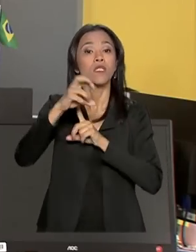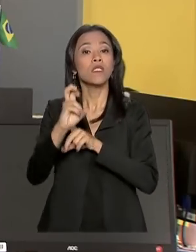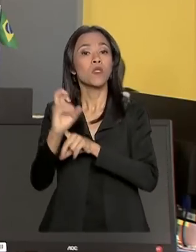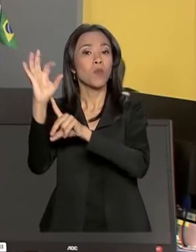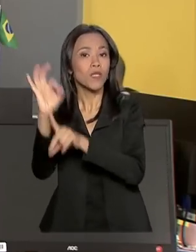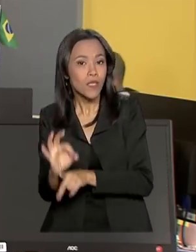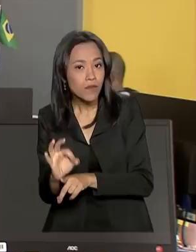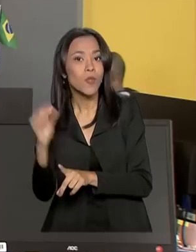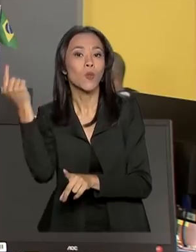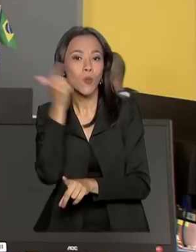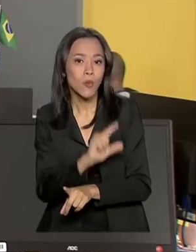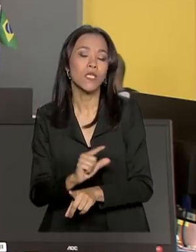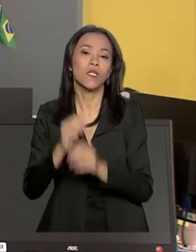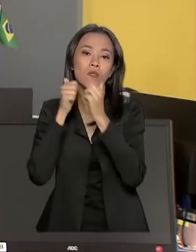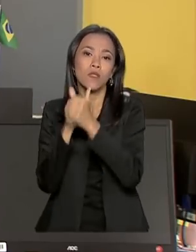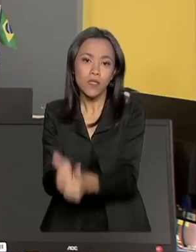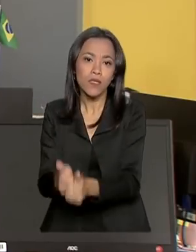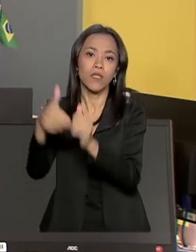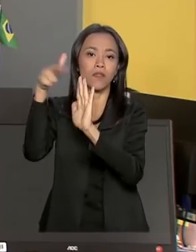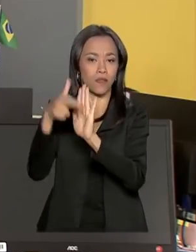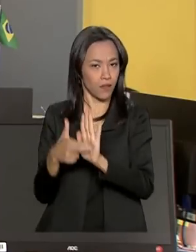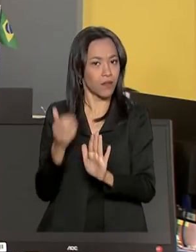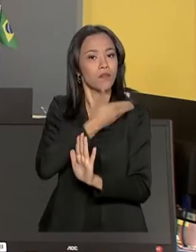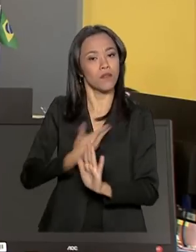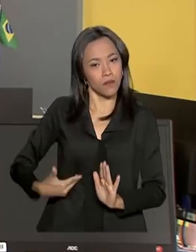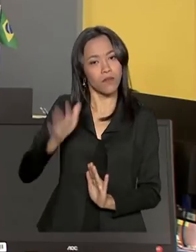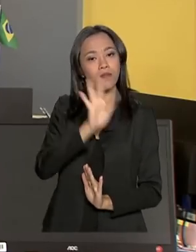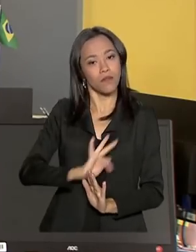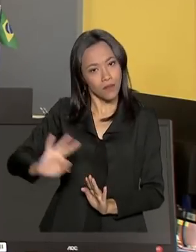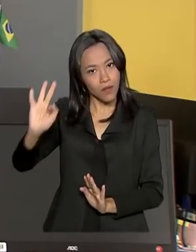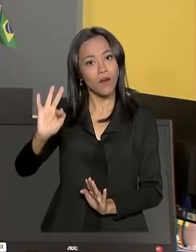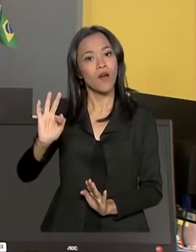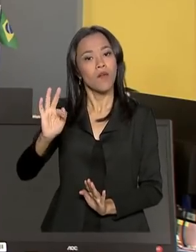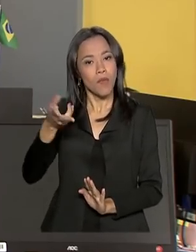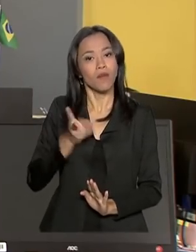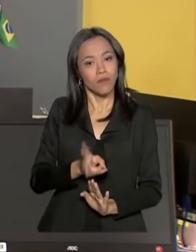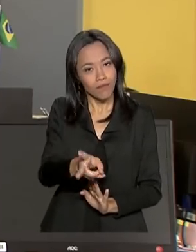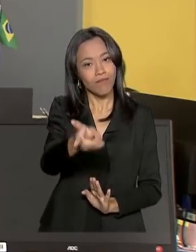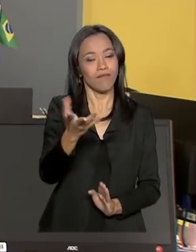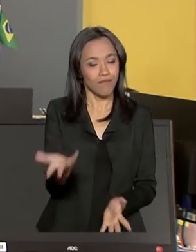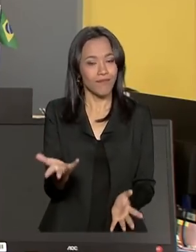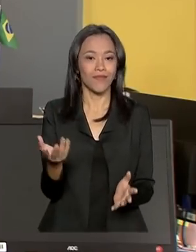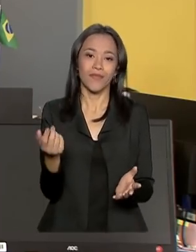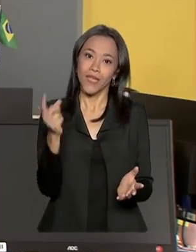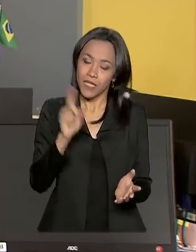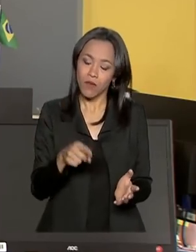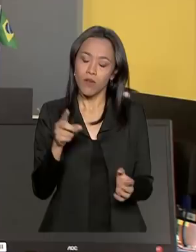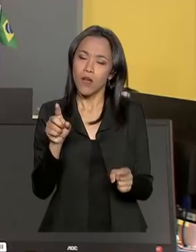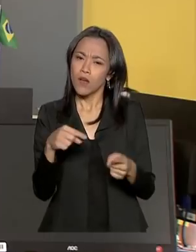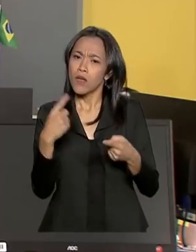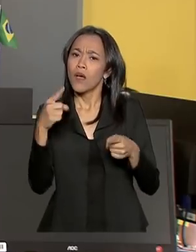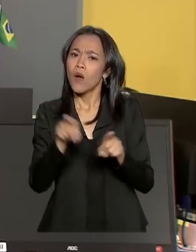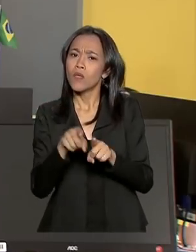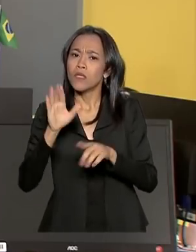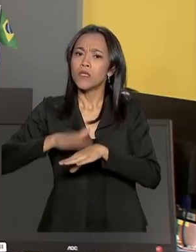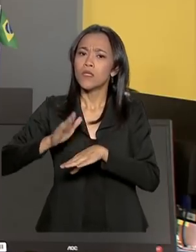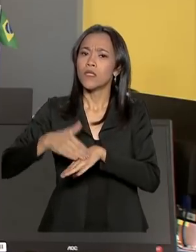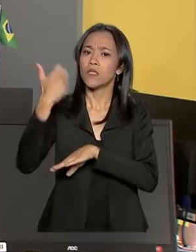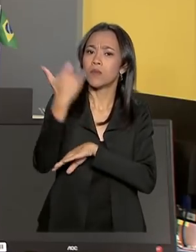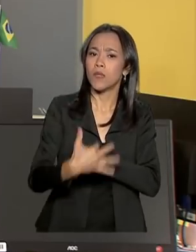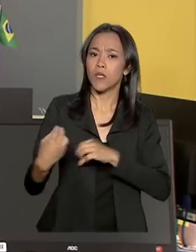cumpriram as condições estabelecidas pelo governo federal para a educação. Com isso, foram observados, segundo o Ministério,